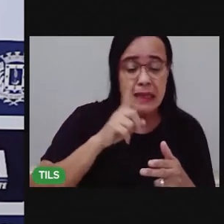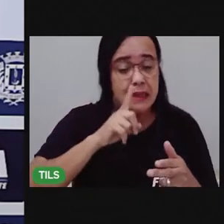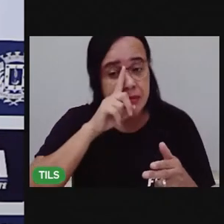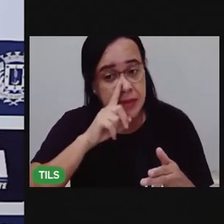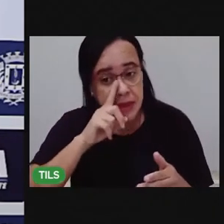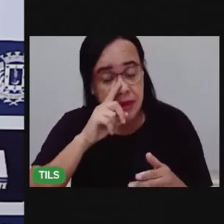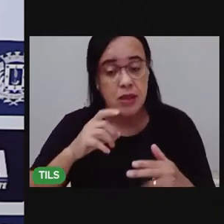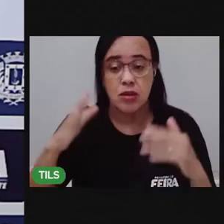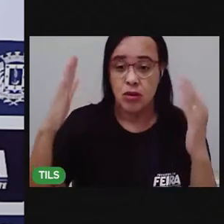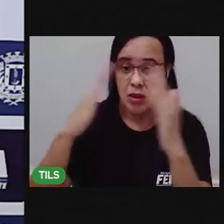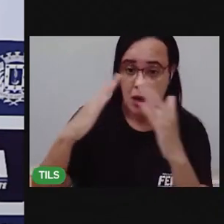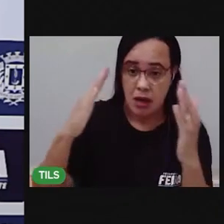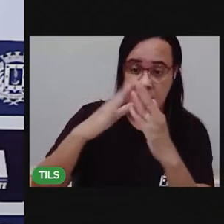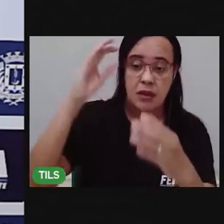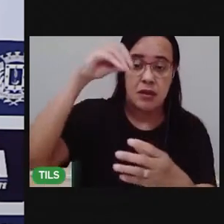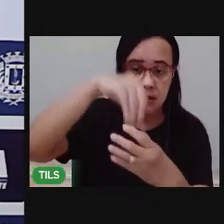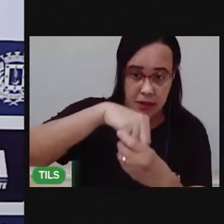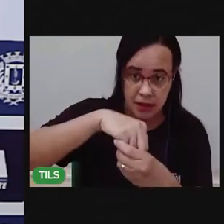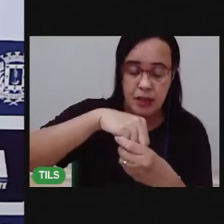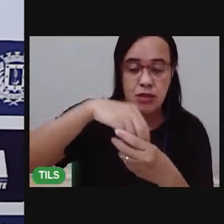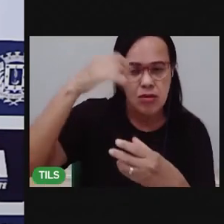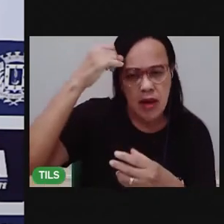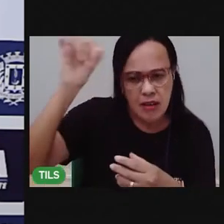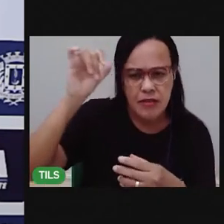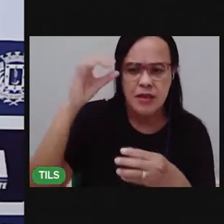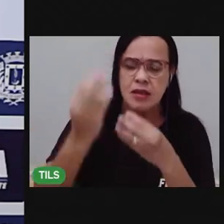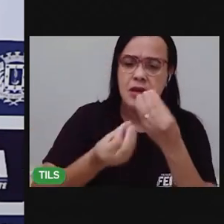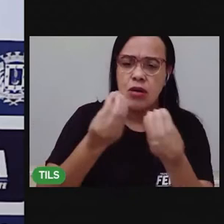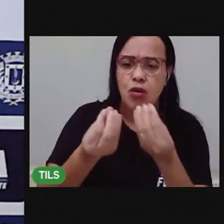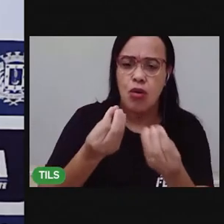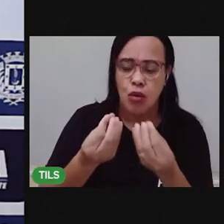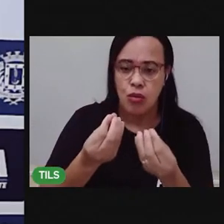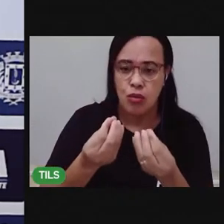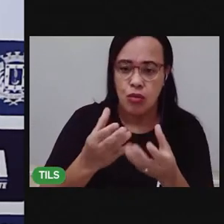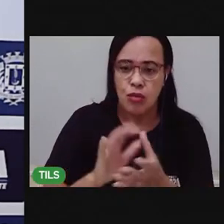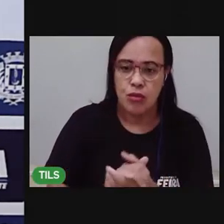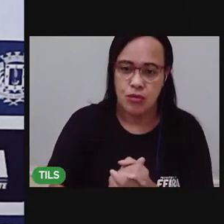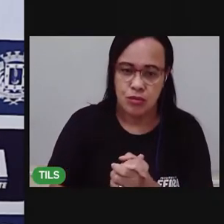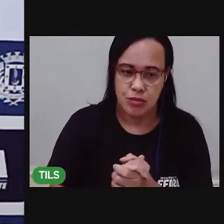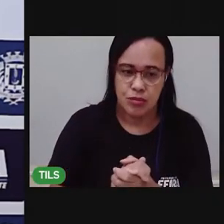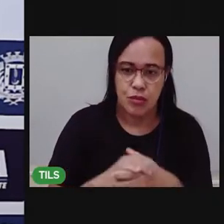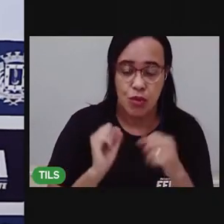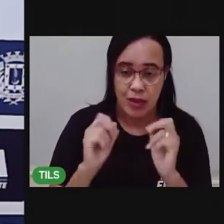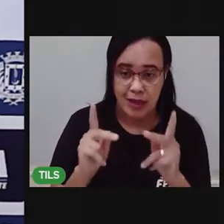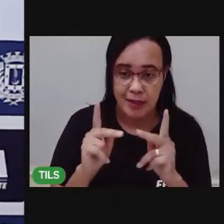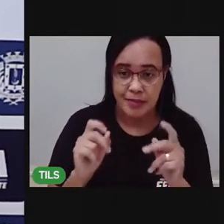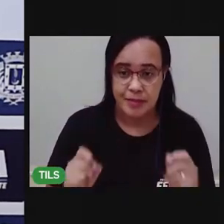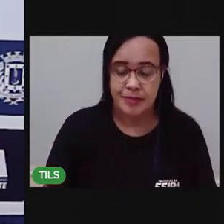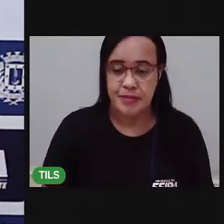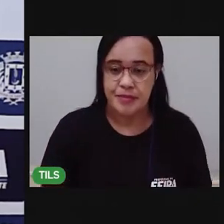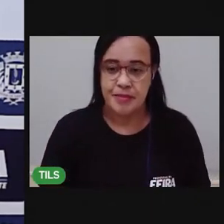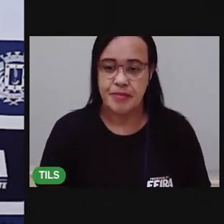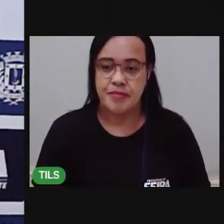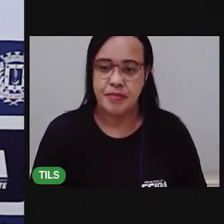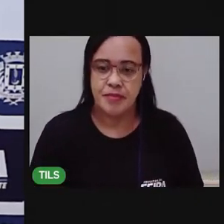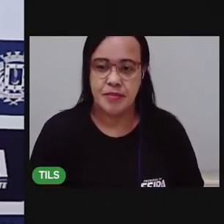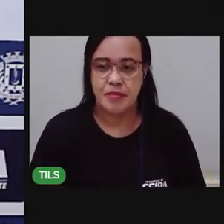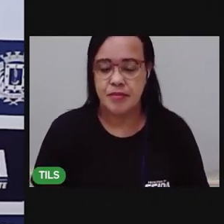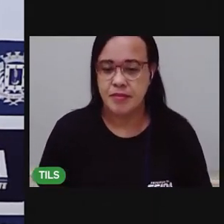evitar isso aí na nossa casa, no nosso dia a dia, tá bom? Vou pedir